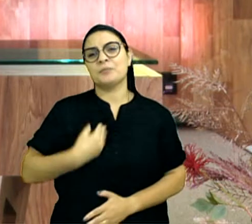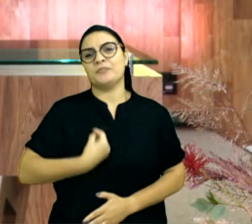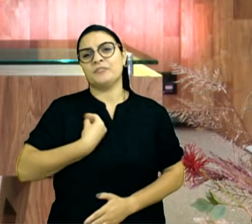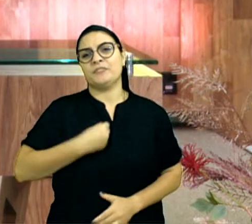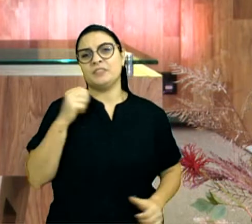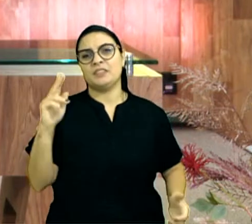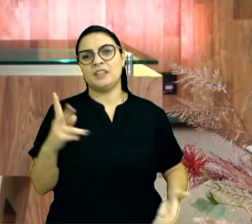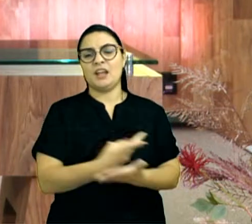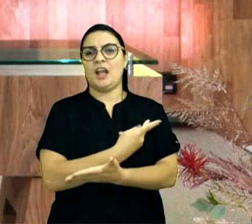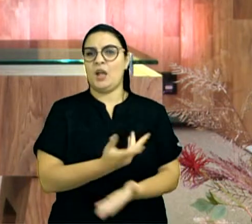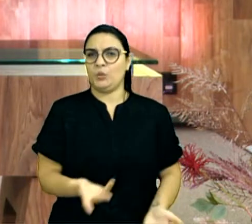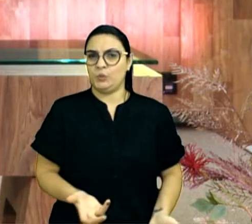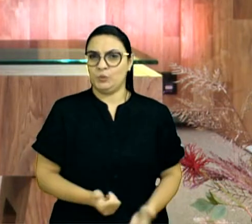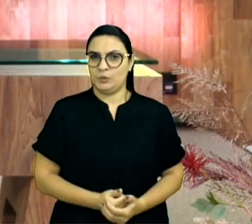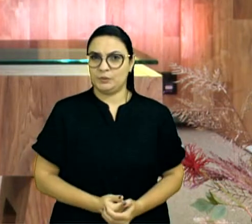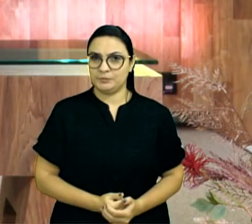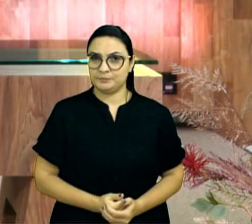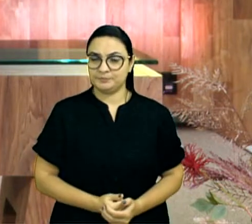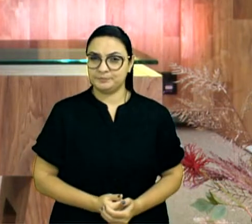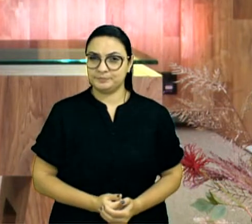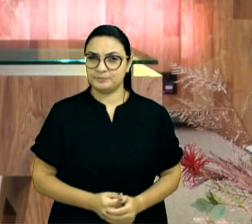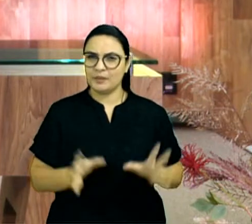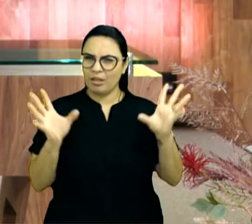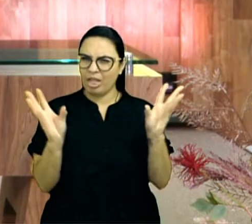aí você pode dizer, para terminar,